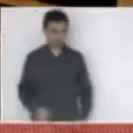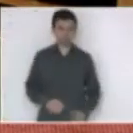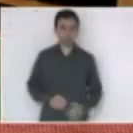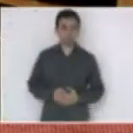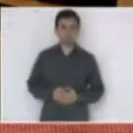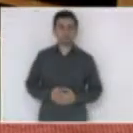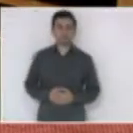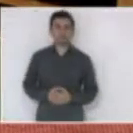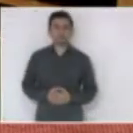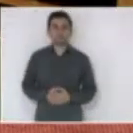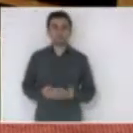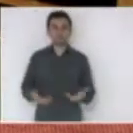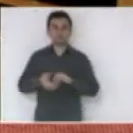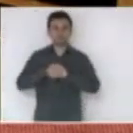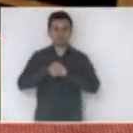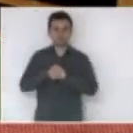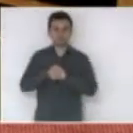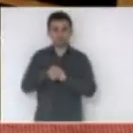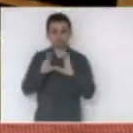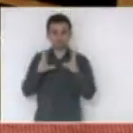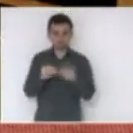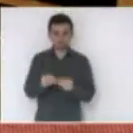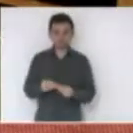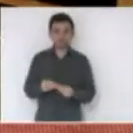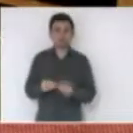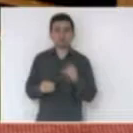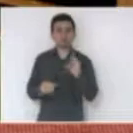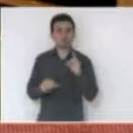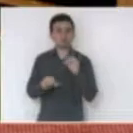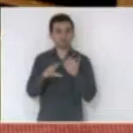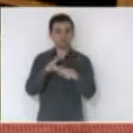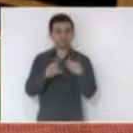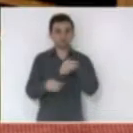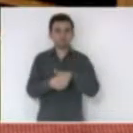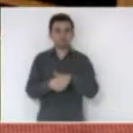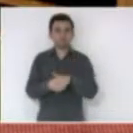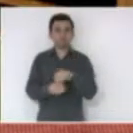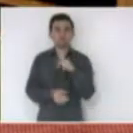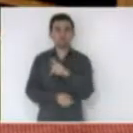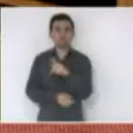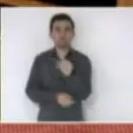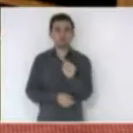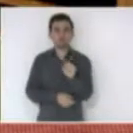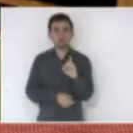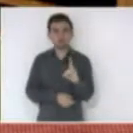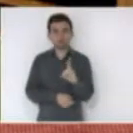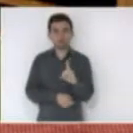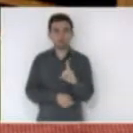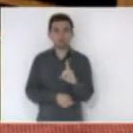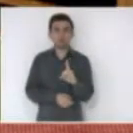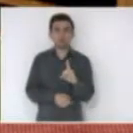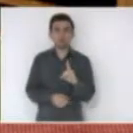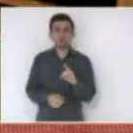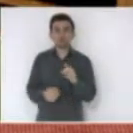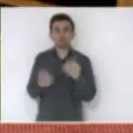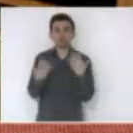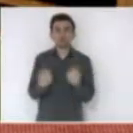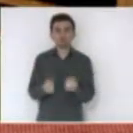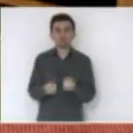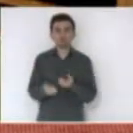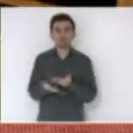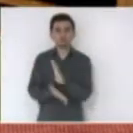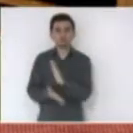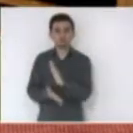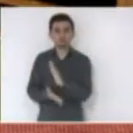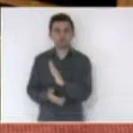todos cumprimentar os funcionários da Selesc aqui só para encaminhar o voto a bancada do PSD vota sim pela aprovação do projeto muito